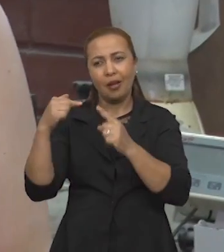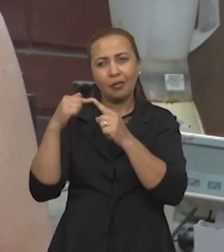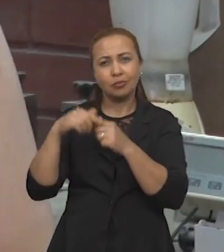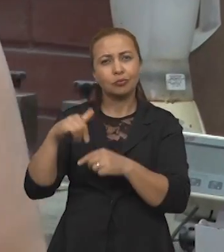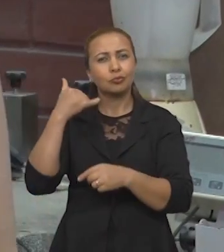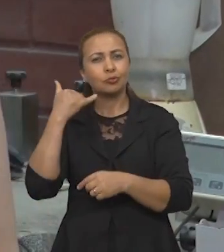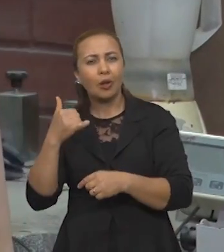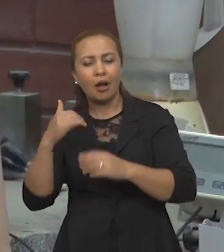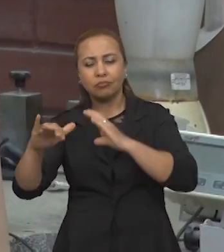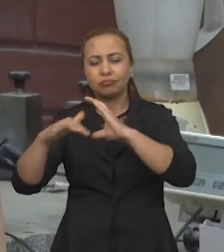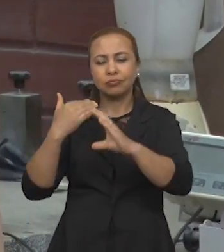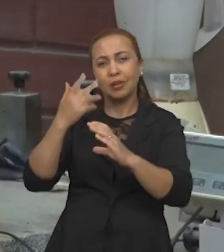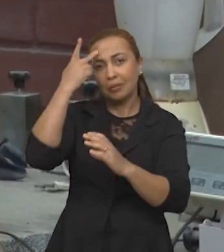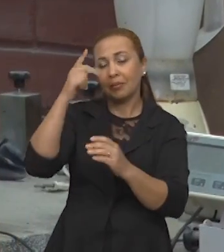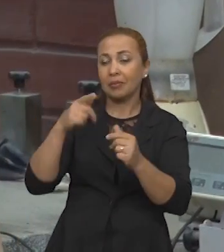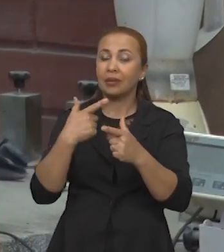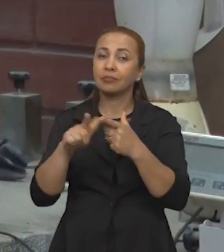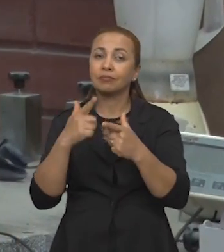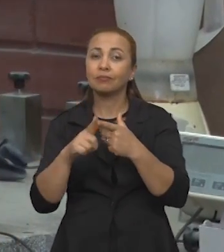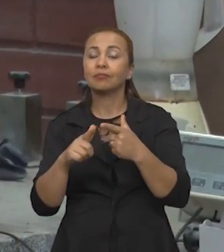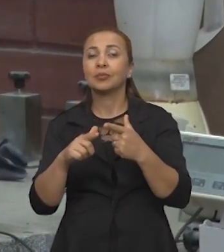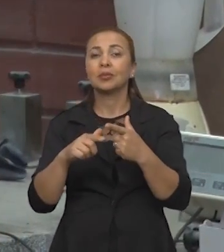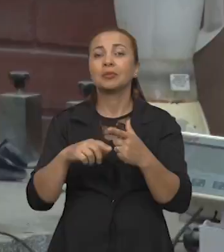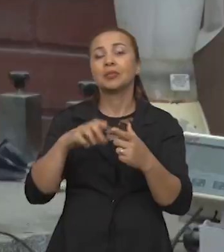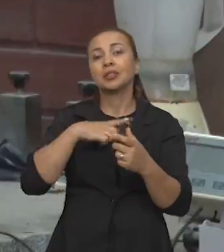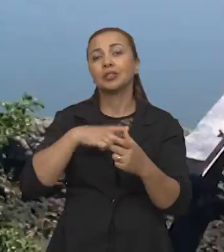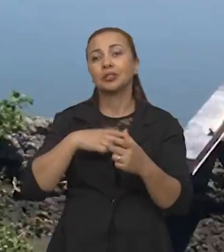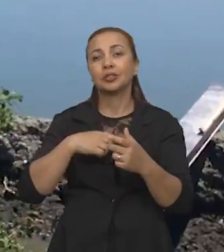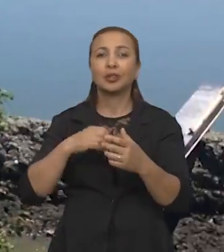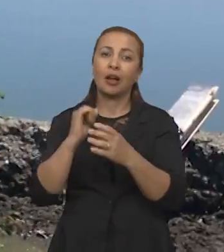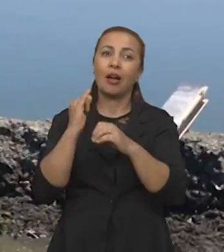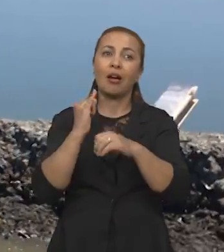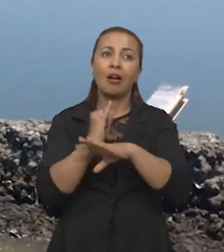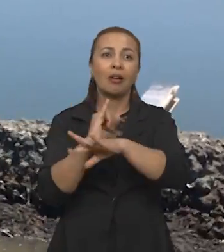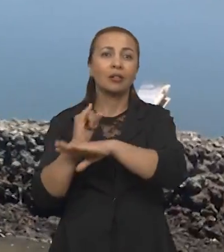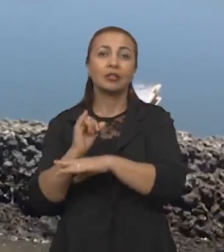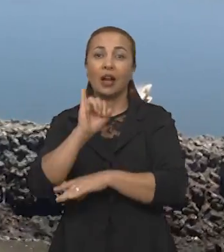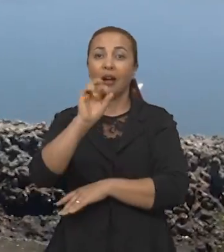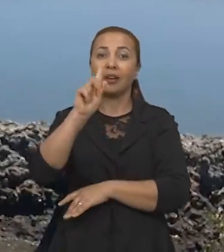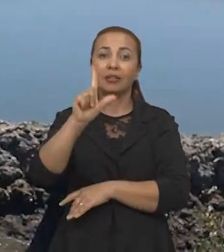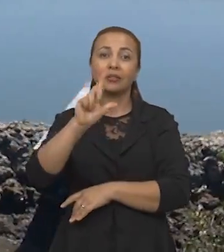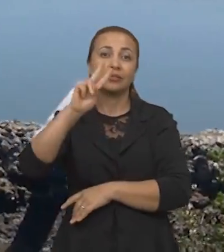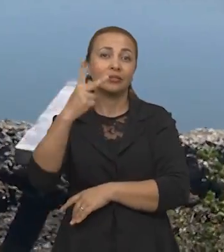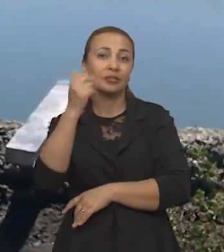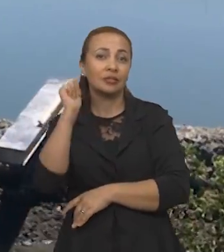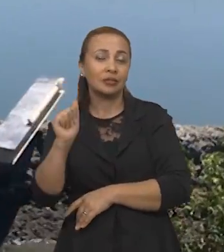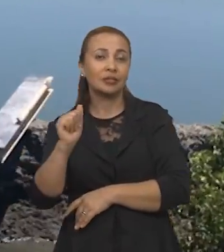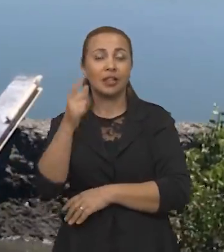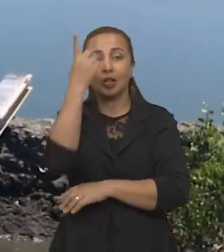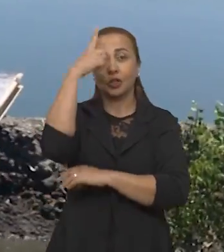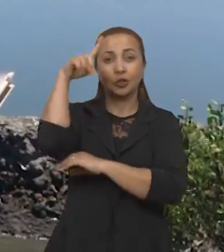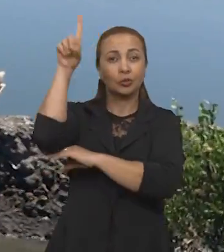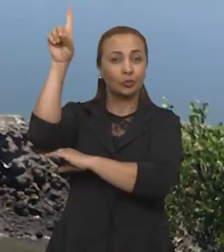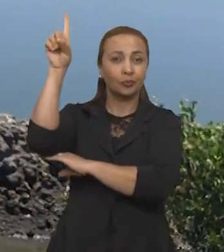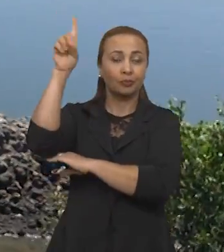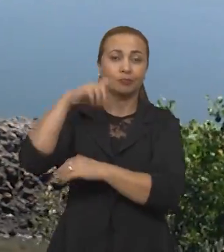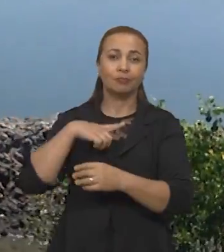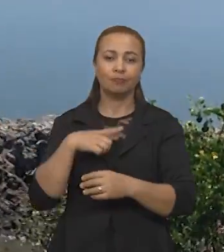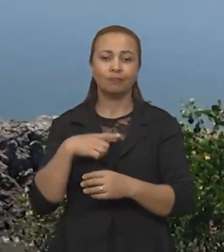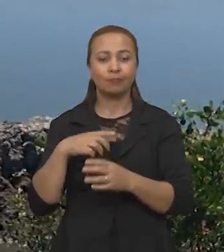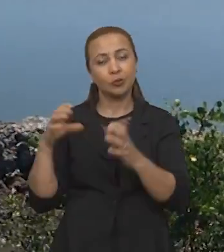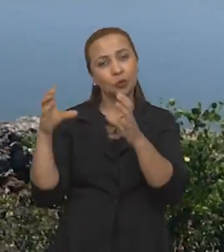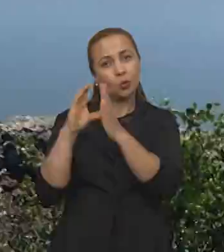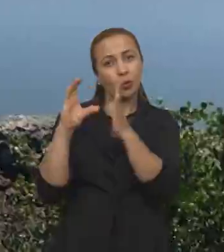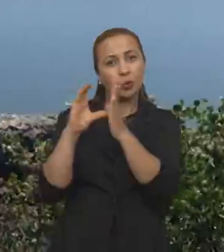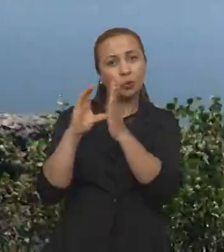entrou em contato com a gente para falar sobre o problema dos resíduos produzidos na Ilha de Deus. E aí é uma comunidade